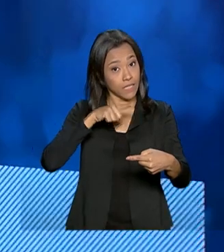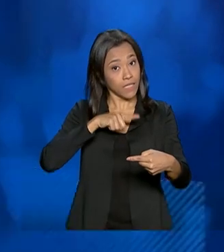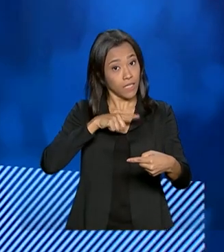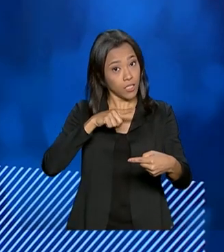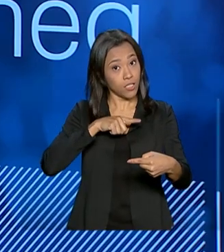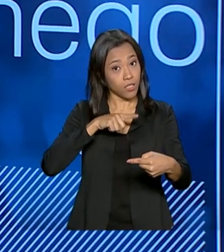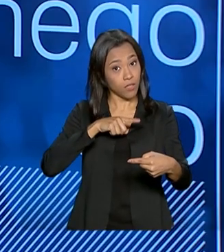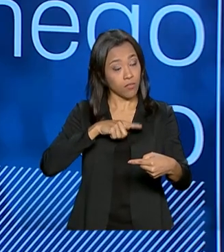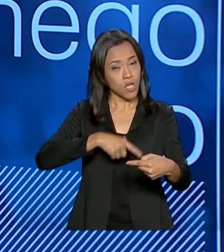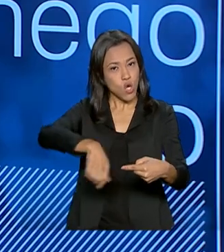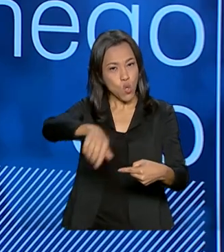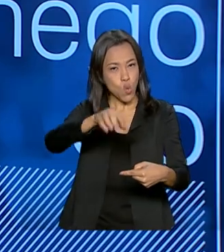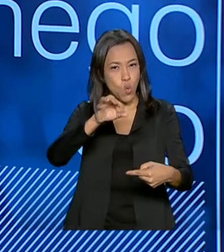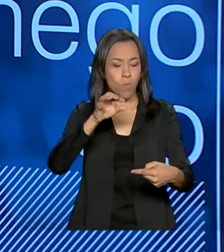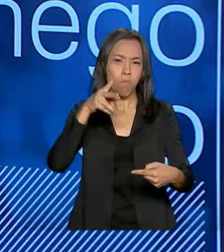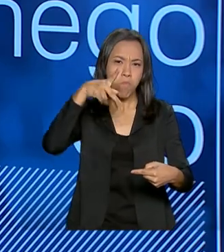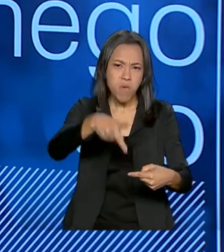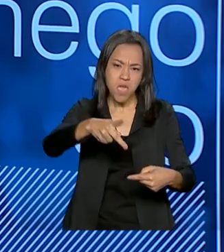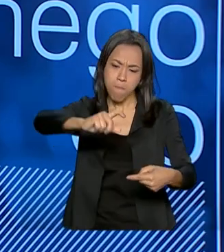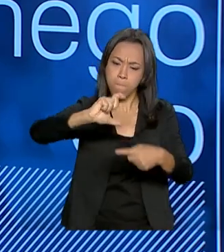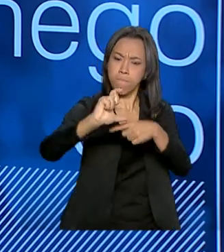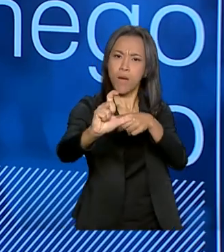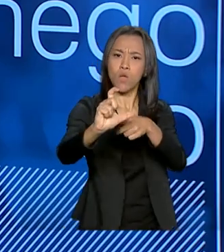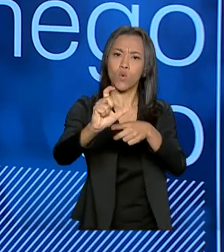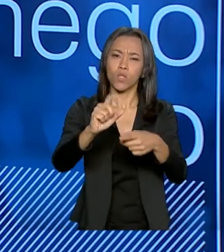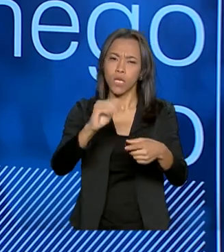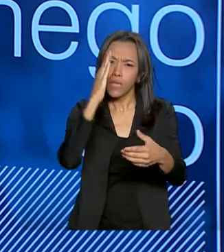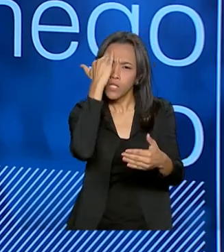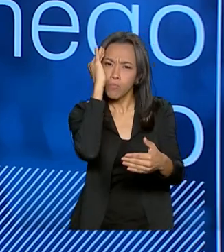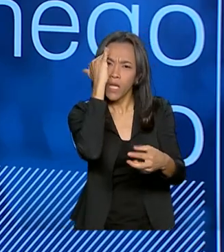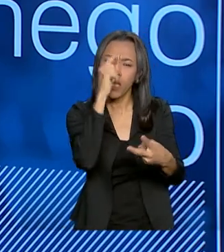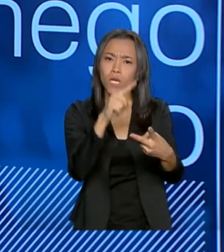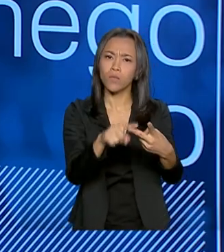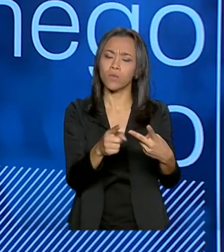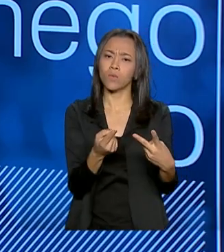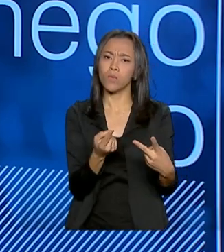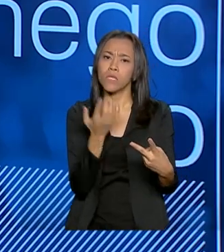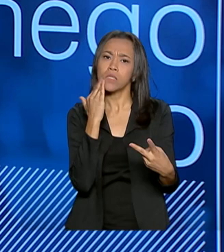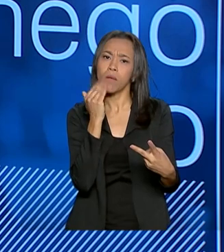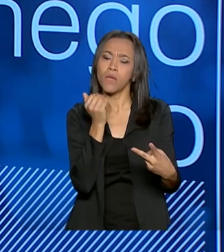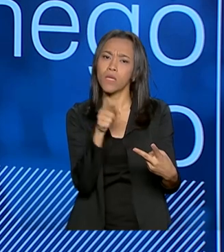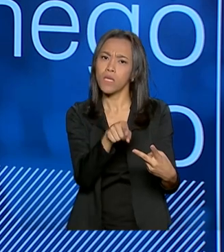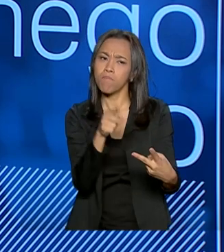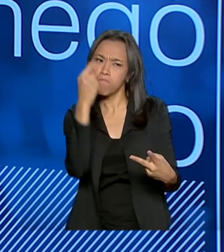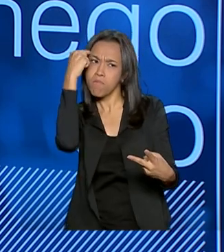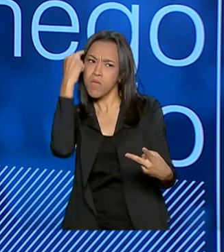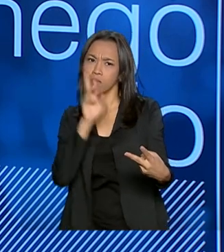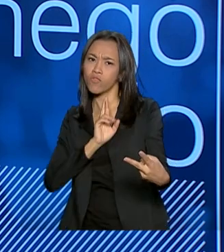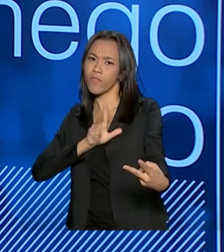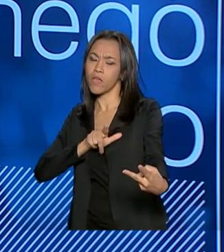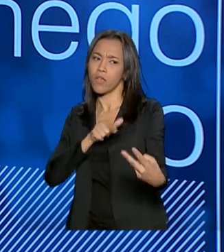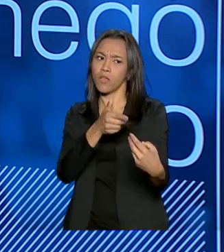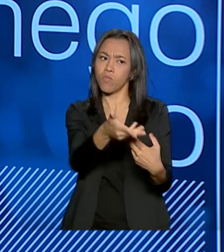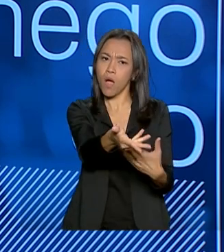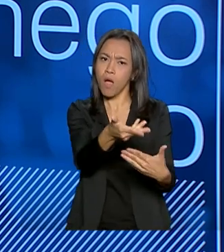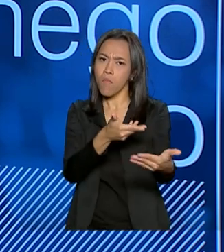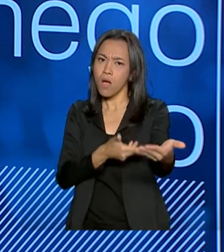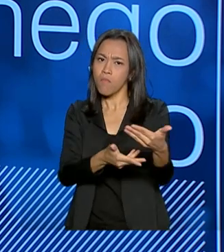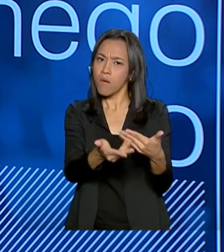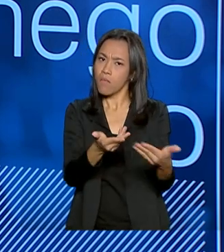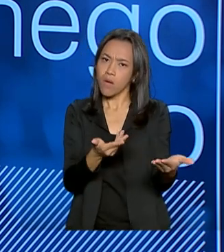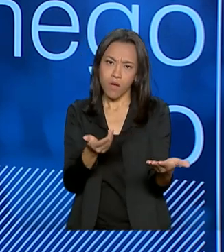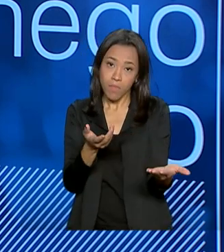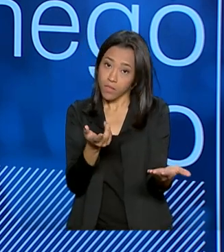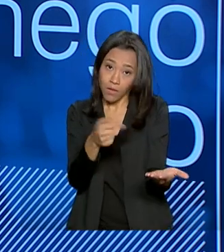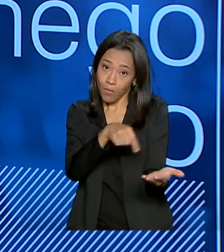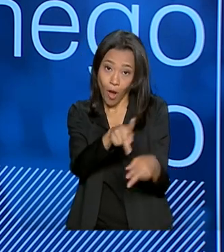Ou seja, a política como um ato do diálogo, da busca do entendimento, né? Da noção de que tem gente que pensa de forma diferente, mas é brasileira